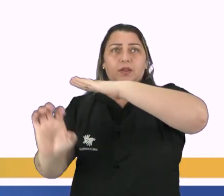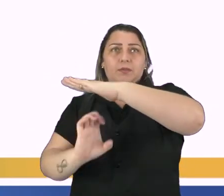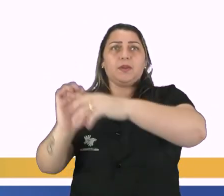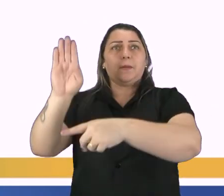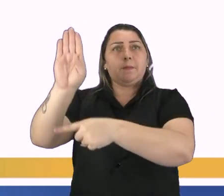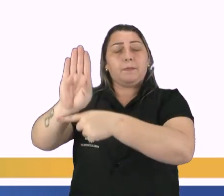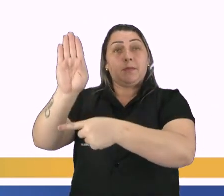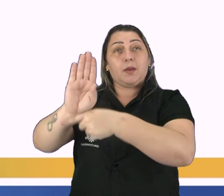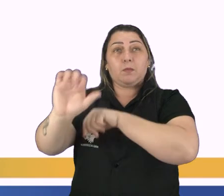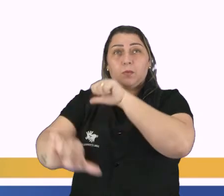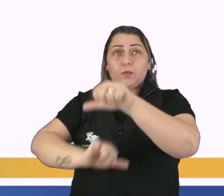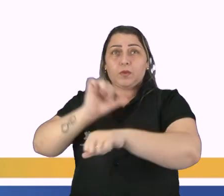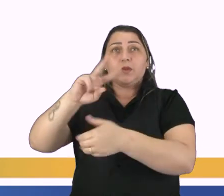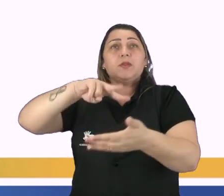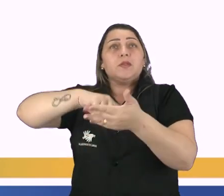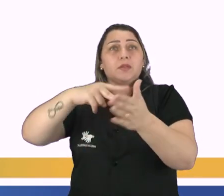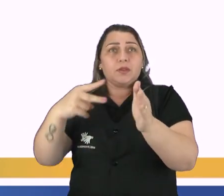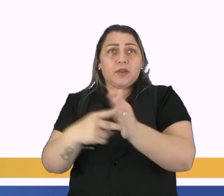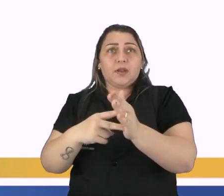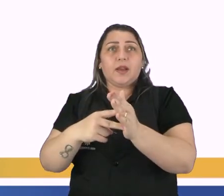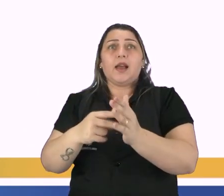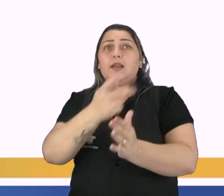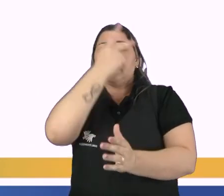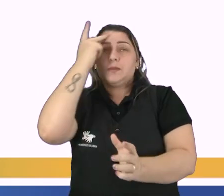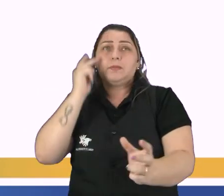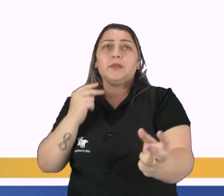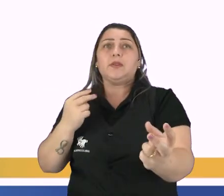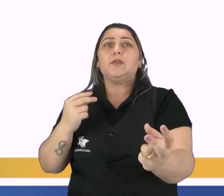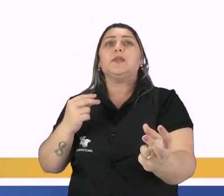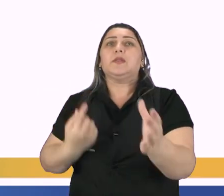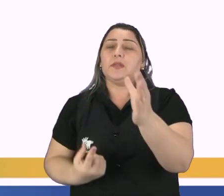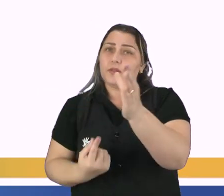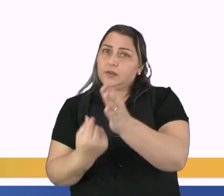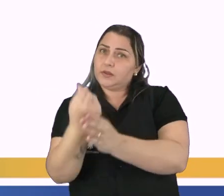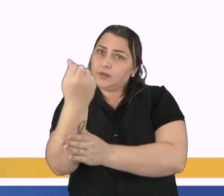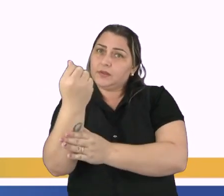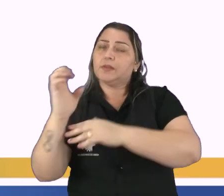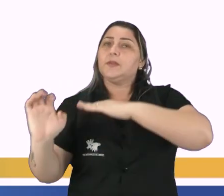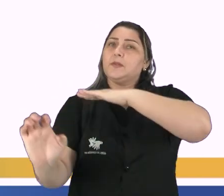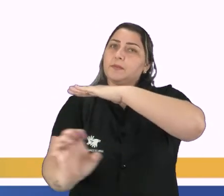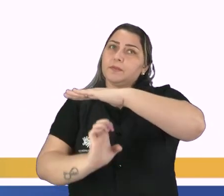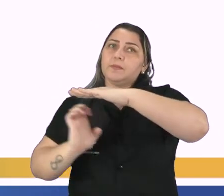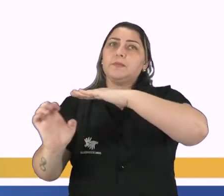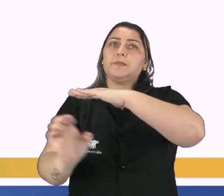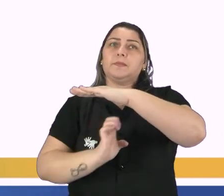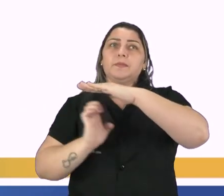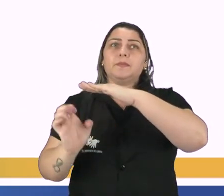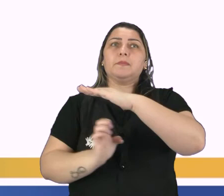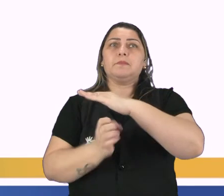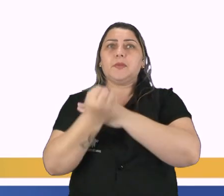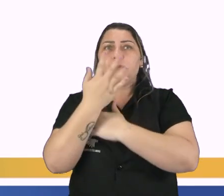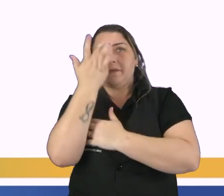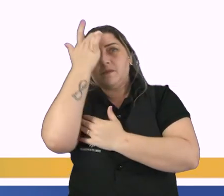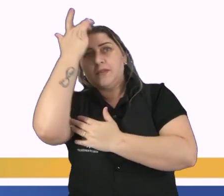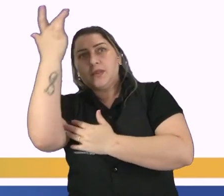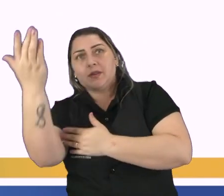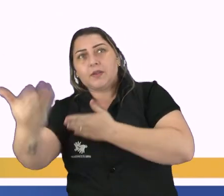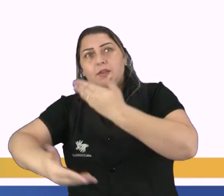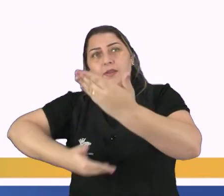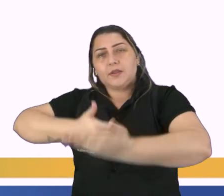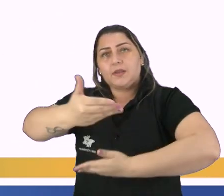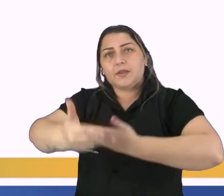B, alterou significativamente a circulação de pessoas, capitais e mercadorias, bem como